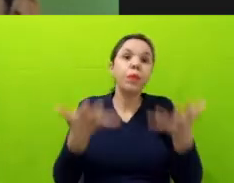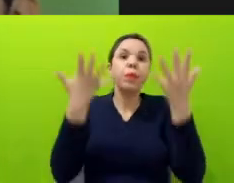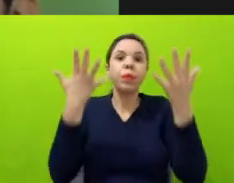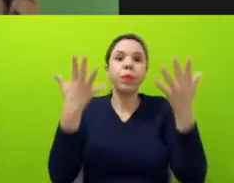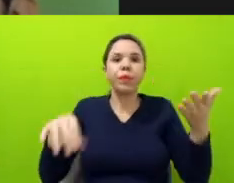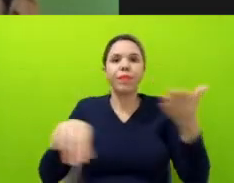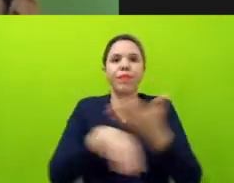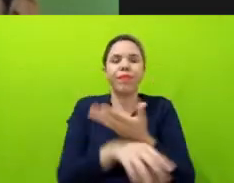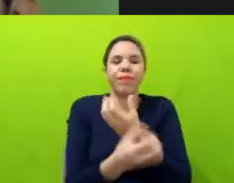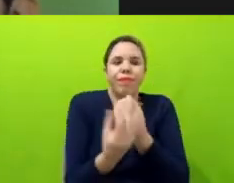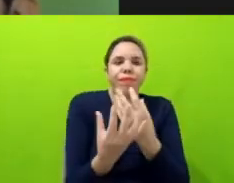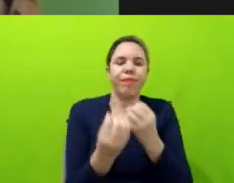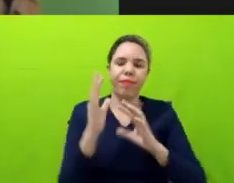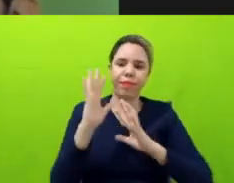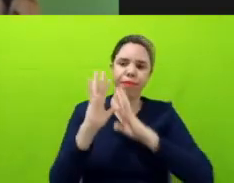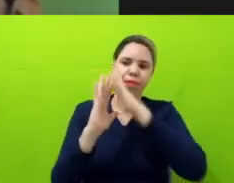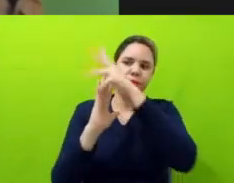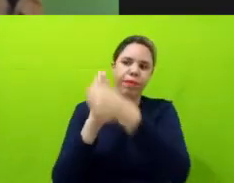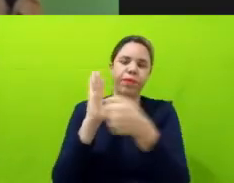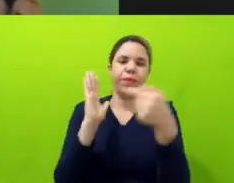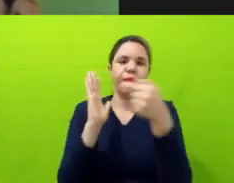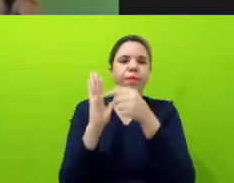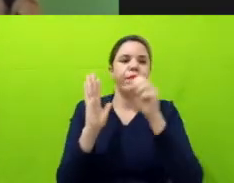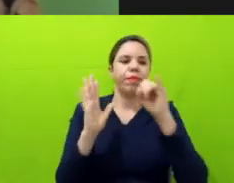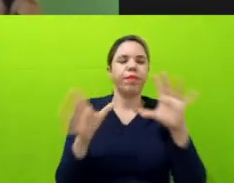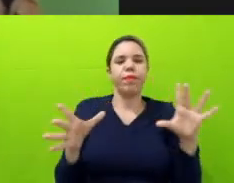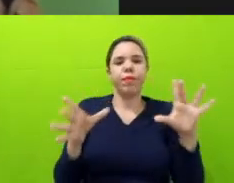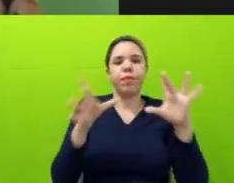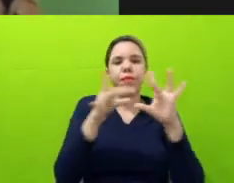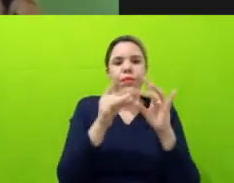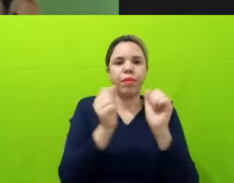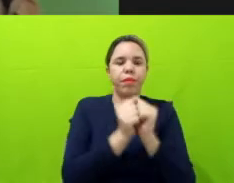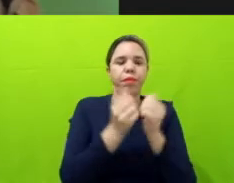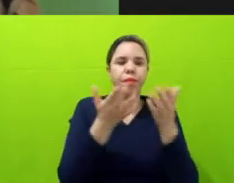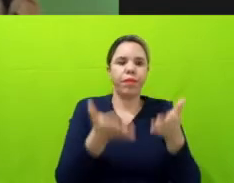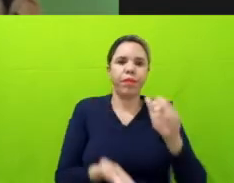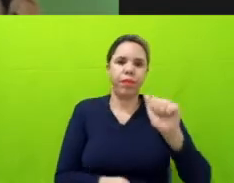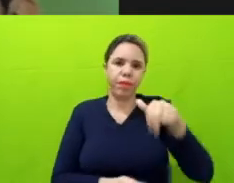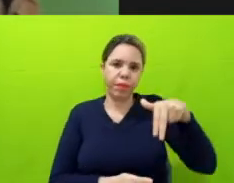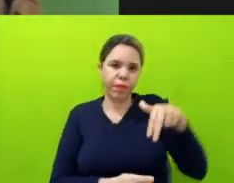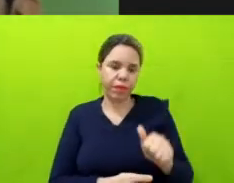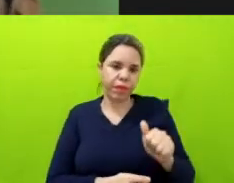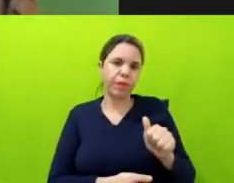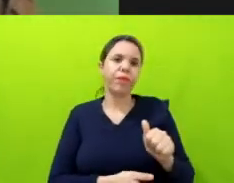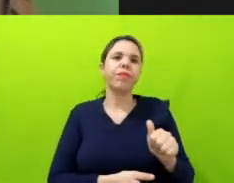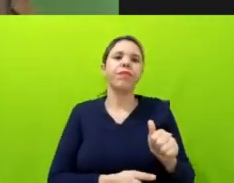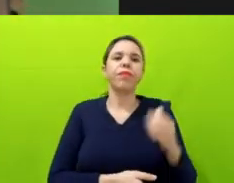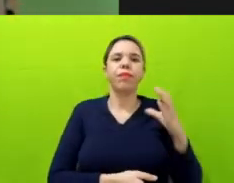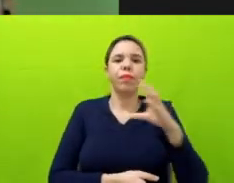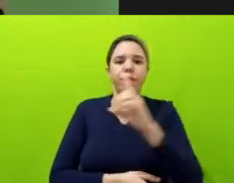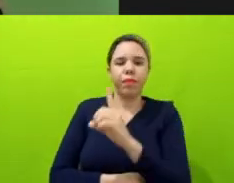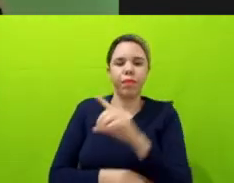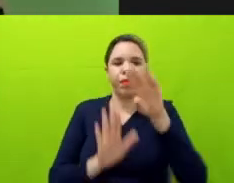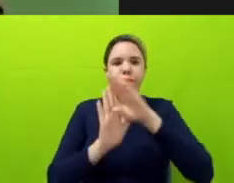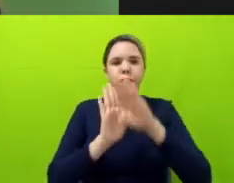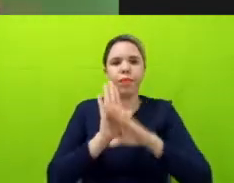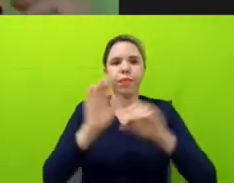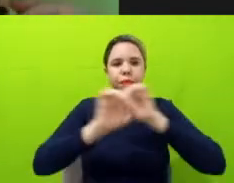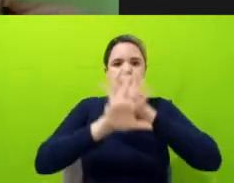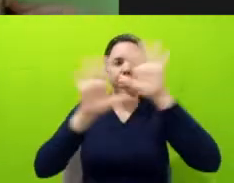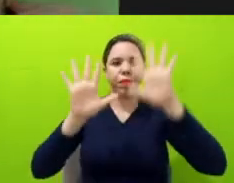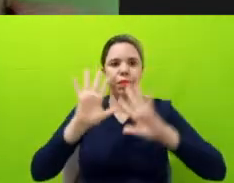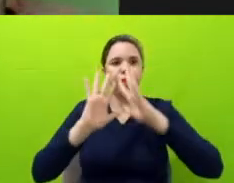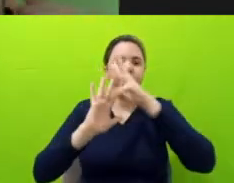ambient. If you are here with me, a Ana Paula Valdiones, Coordenadora do Programa de Transparência Ambiental